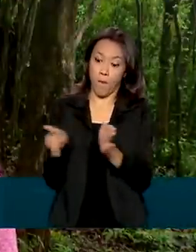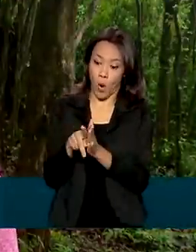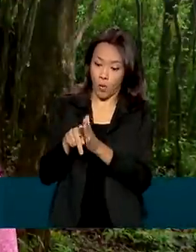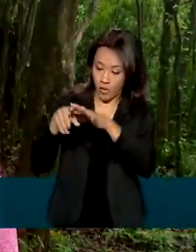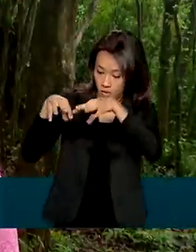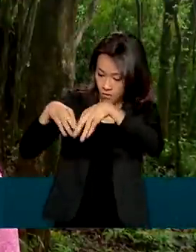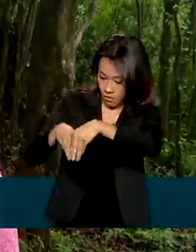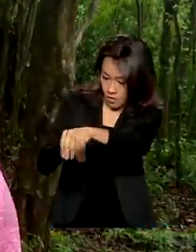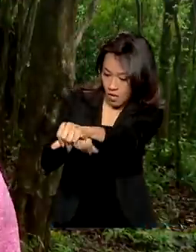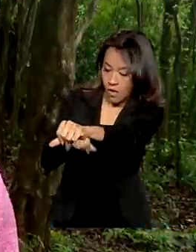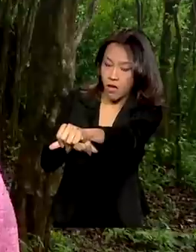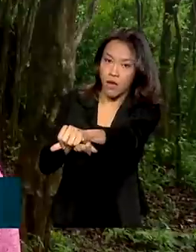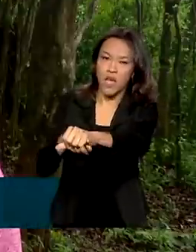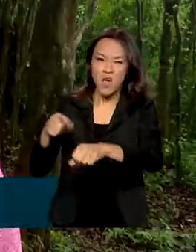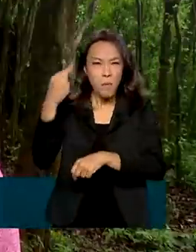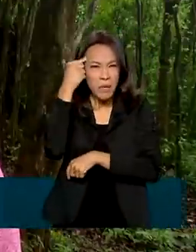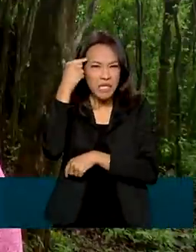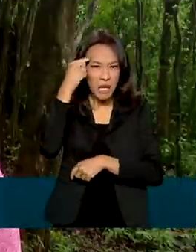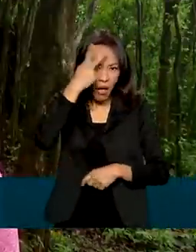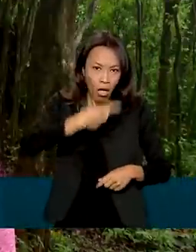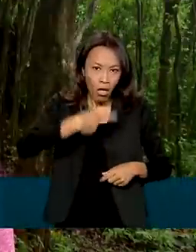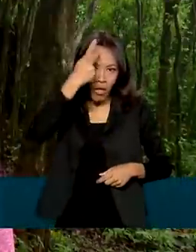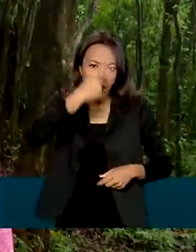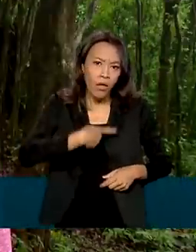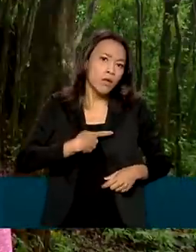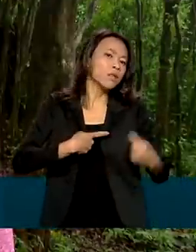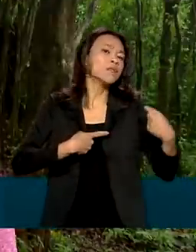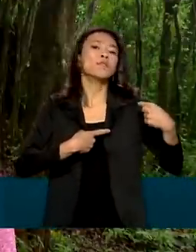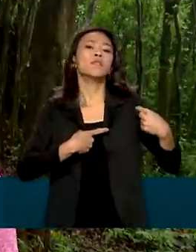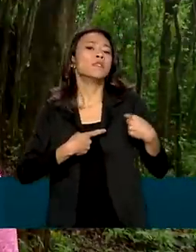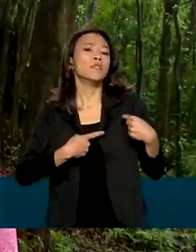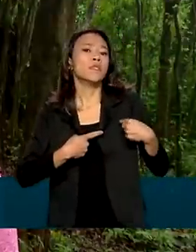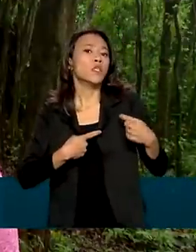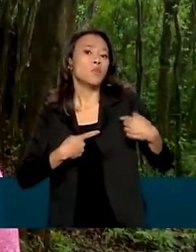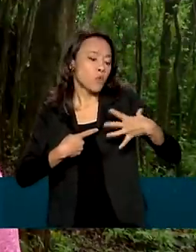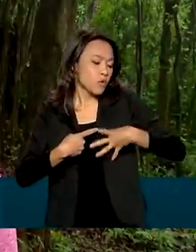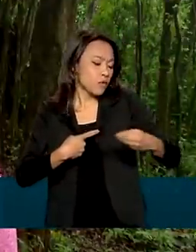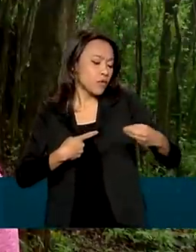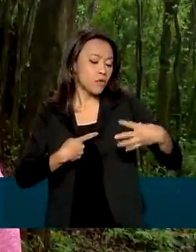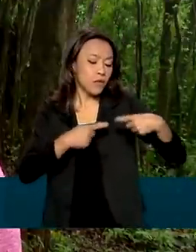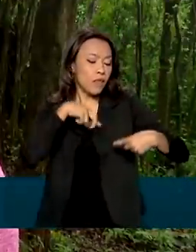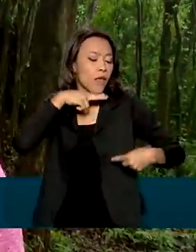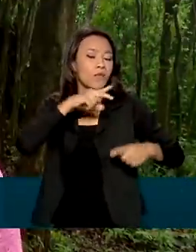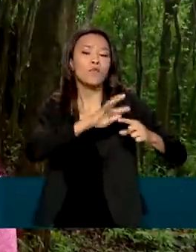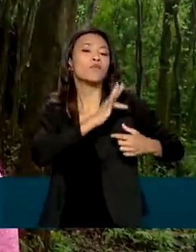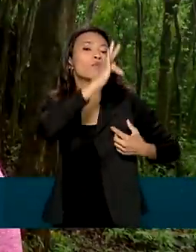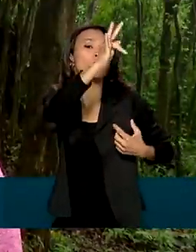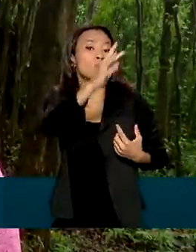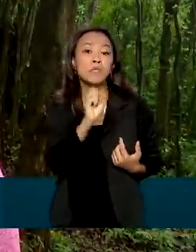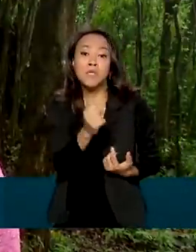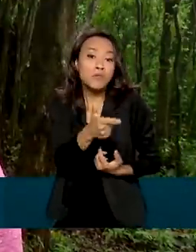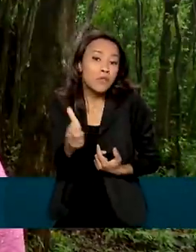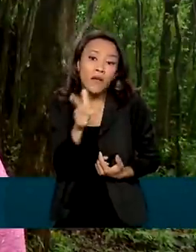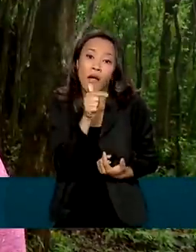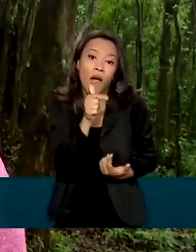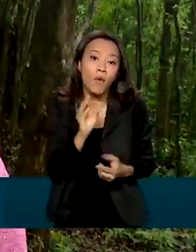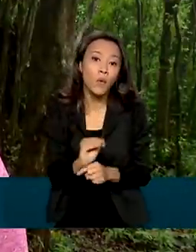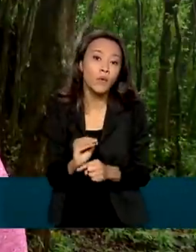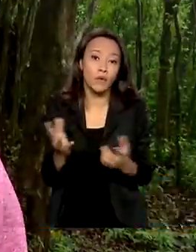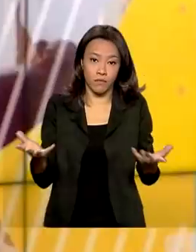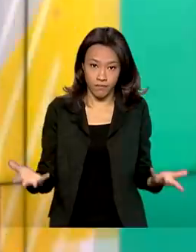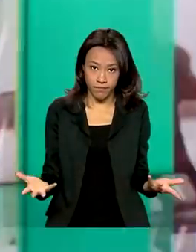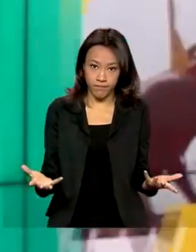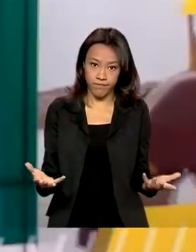Se eu penso só em mim, o que vai ser de mim, dos meus filhos e dos meus netos, futuramente, se não tiver água e conservação?